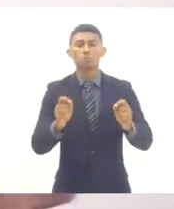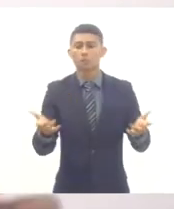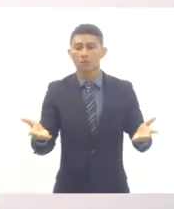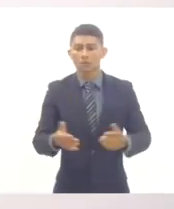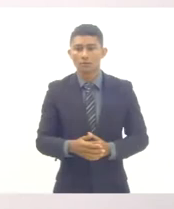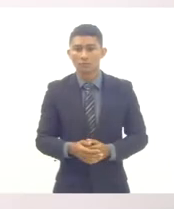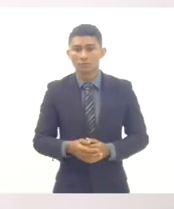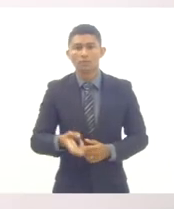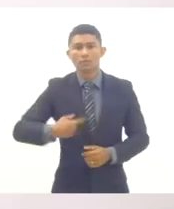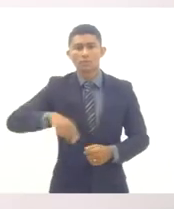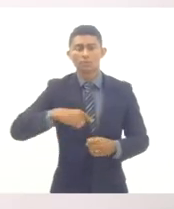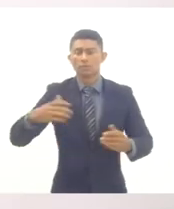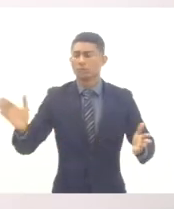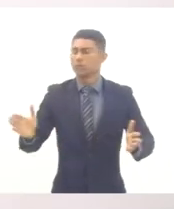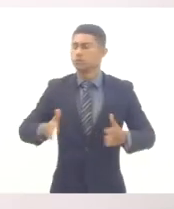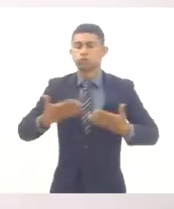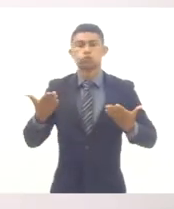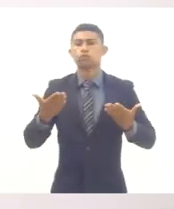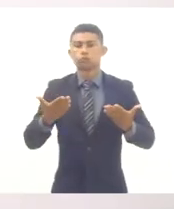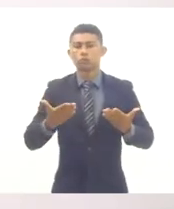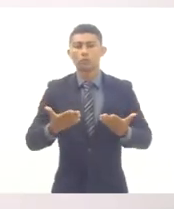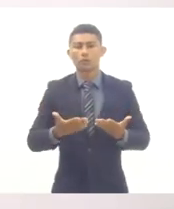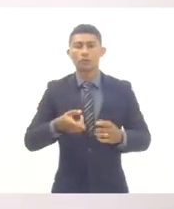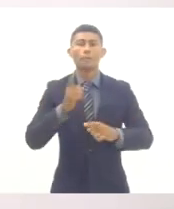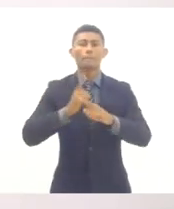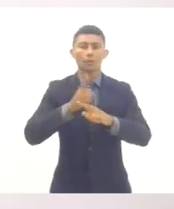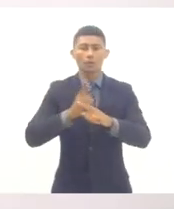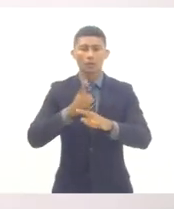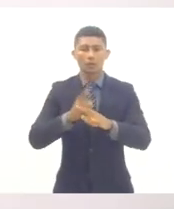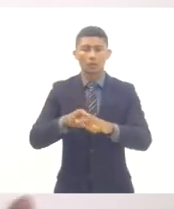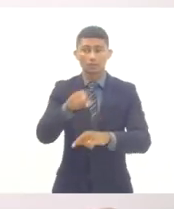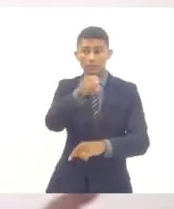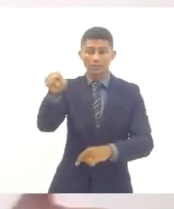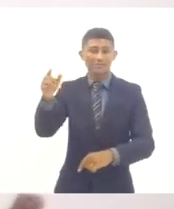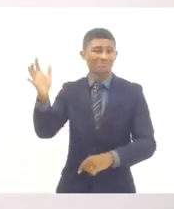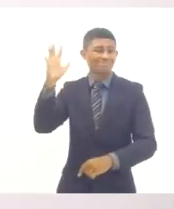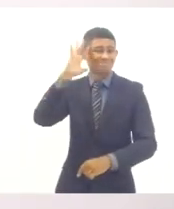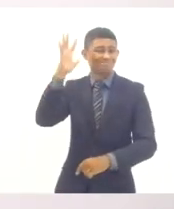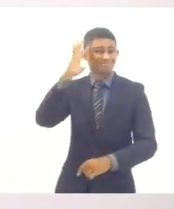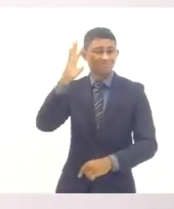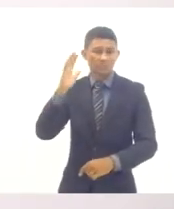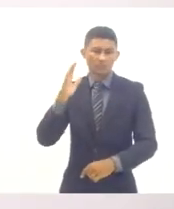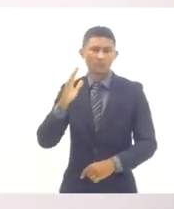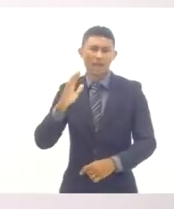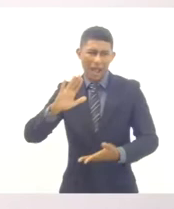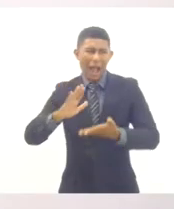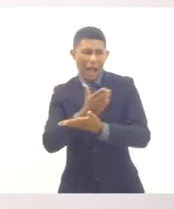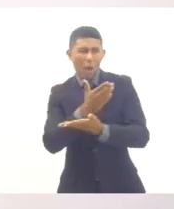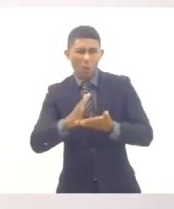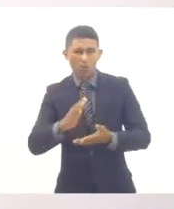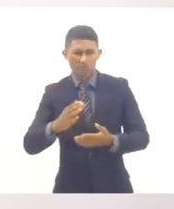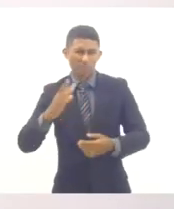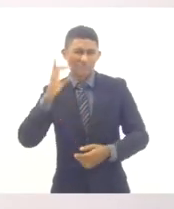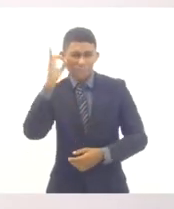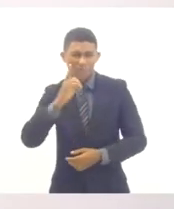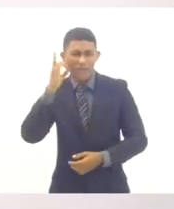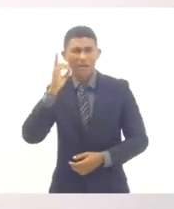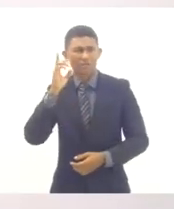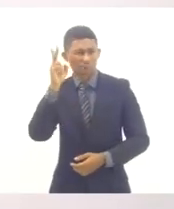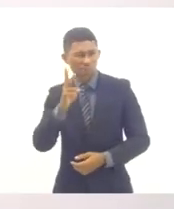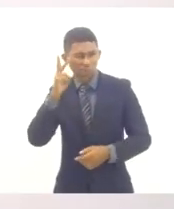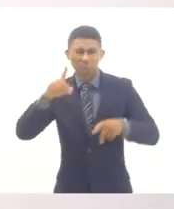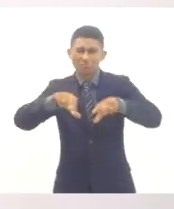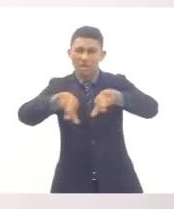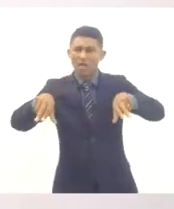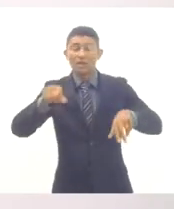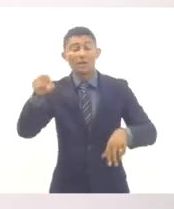aterroriza é aquela concepção de alguns parlamentares que veem a escola cívico-militar como